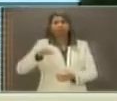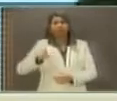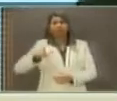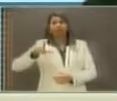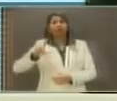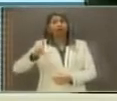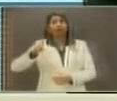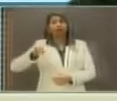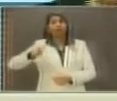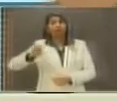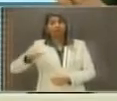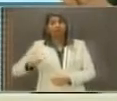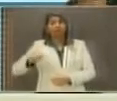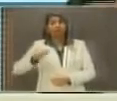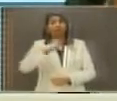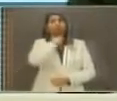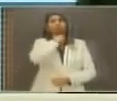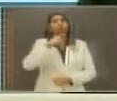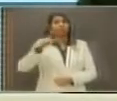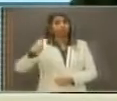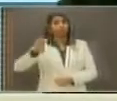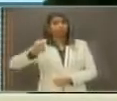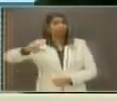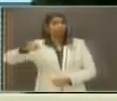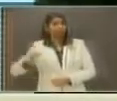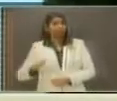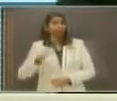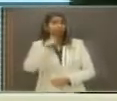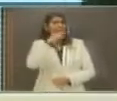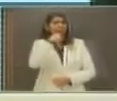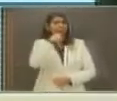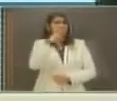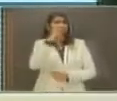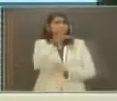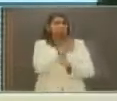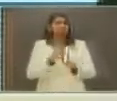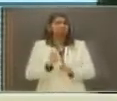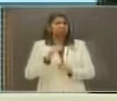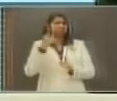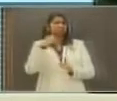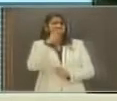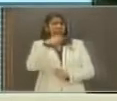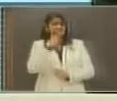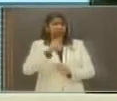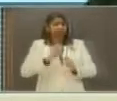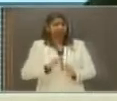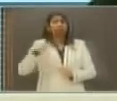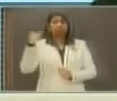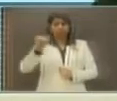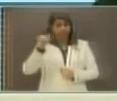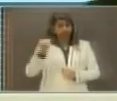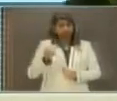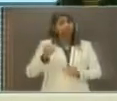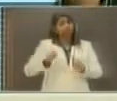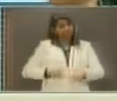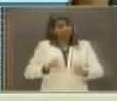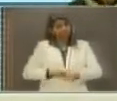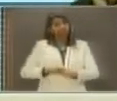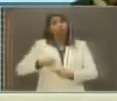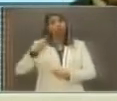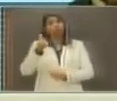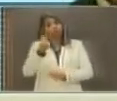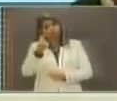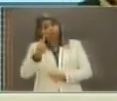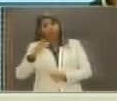chega a 5% desses recursos. Nós pensamos o quê? Nós pensamos que é necessário, que é importante o Bolsa Família, mas é necessário encontrar a porta de